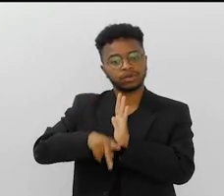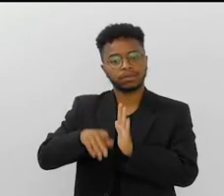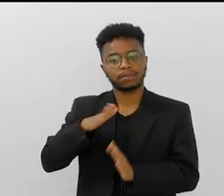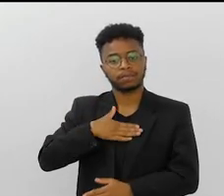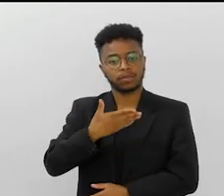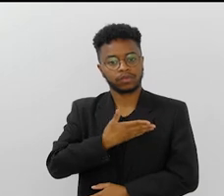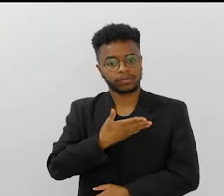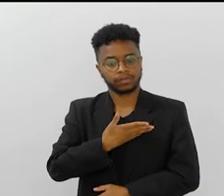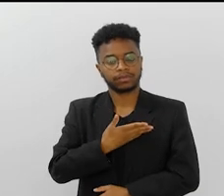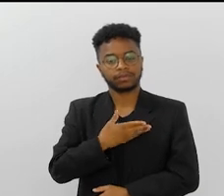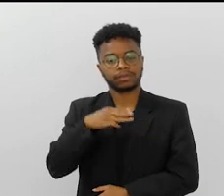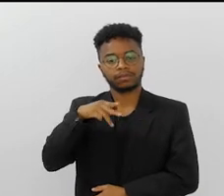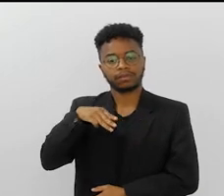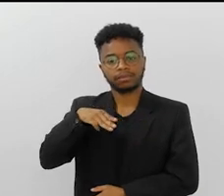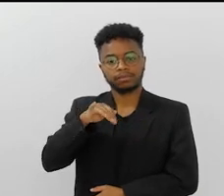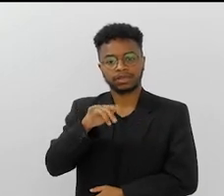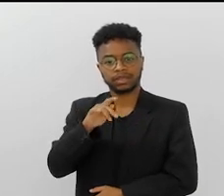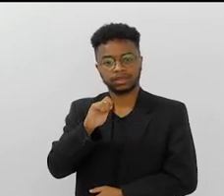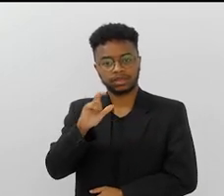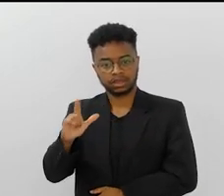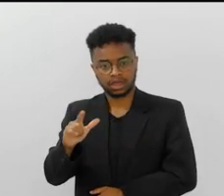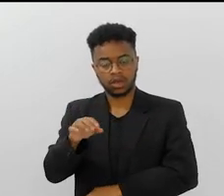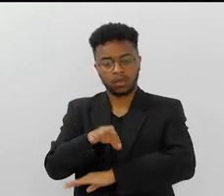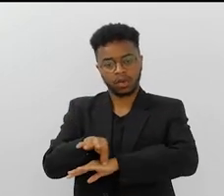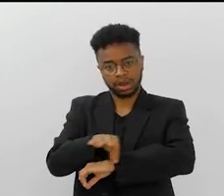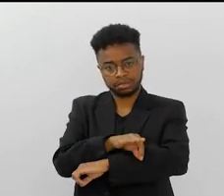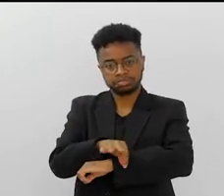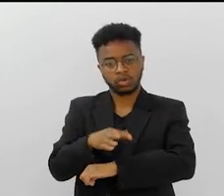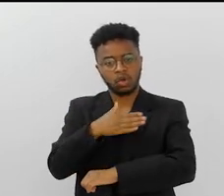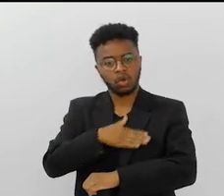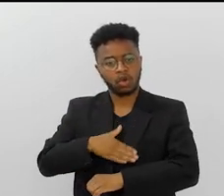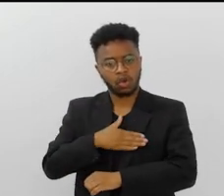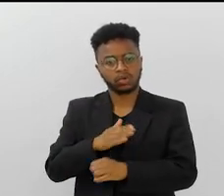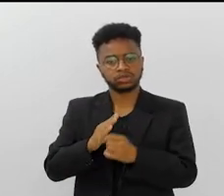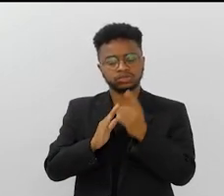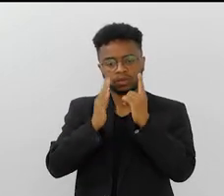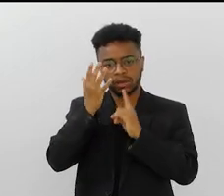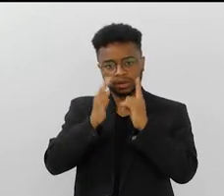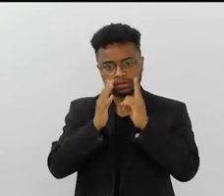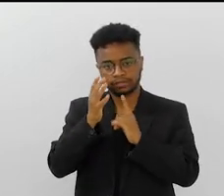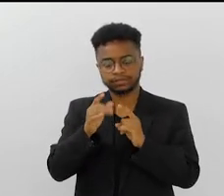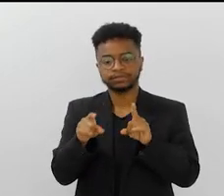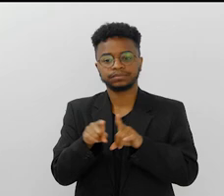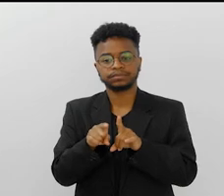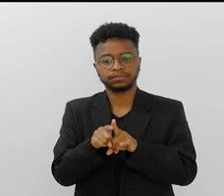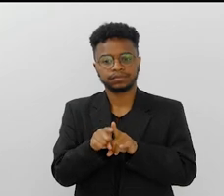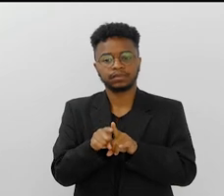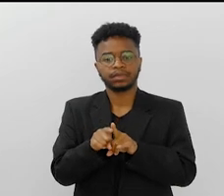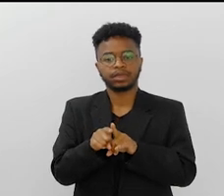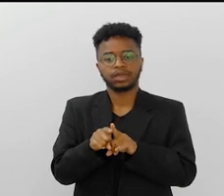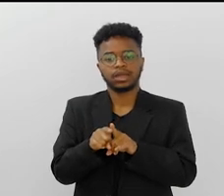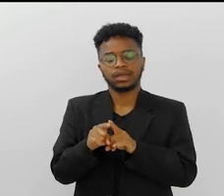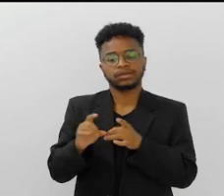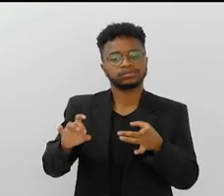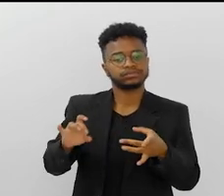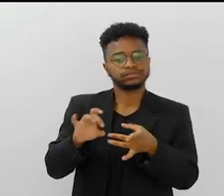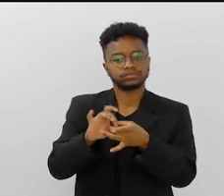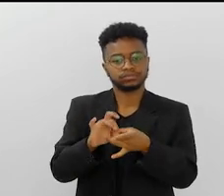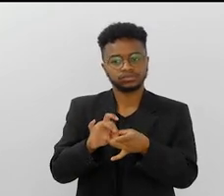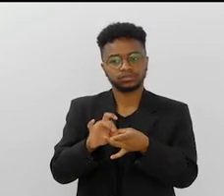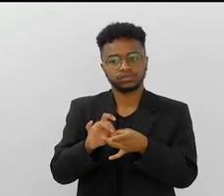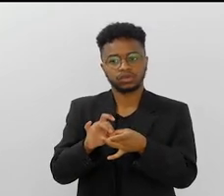amigo querido, o Miguel Pinto Guimarães, que é um arquiteto que é muito empolgado com o carnaval, um raro